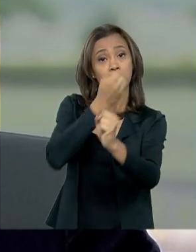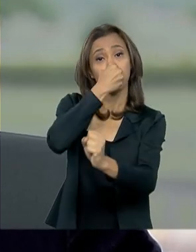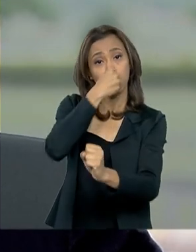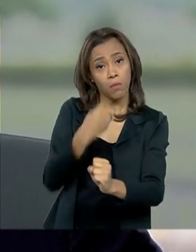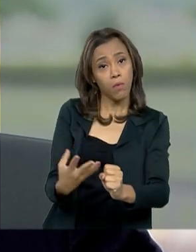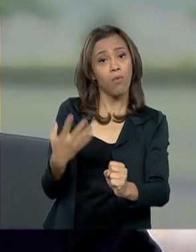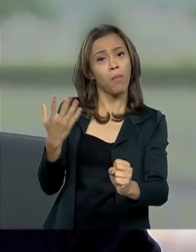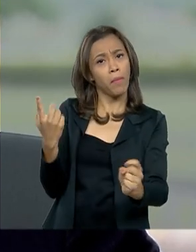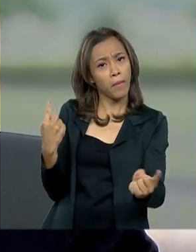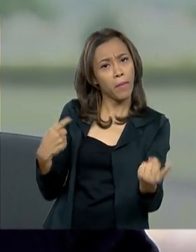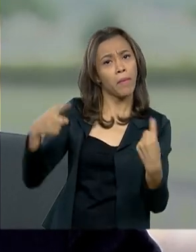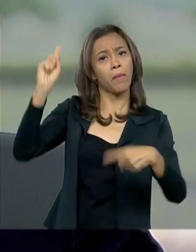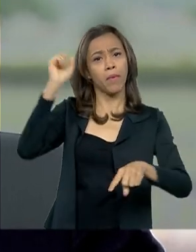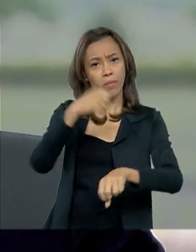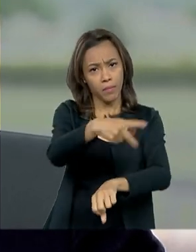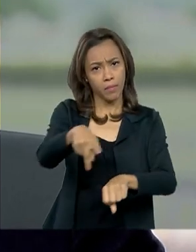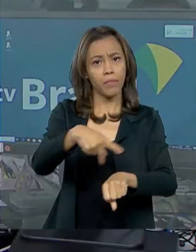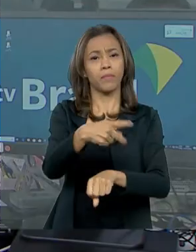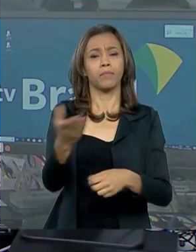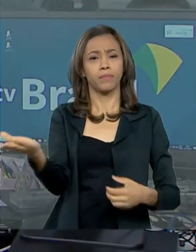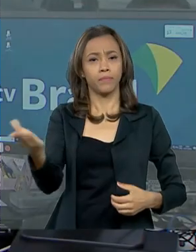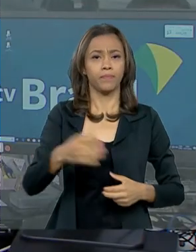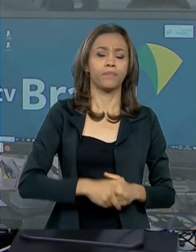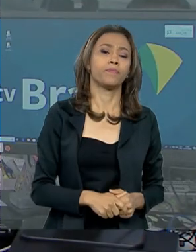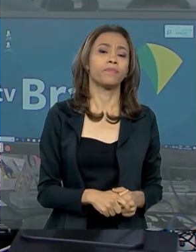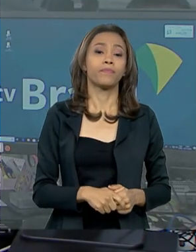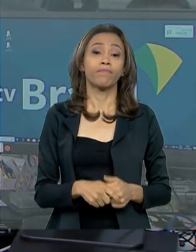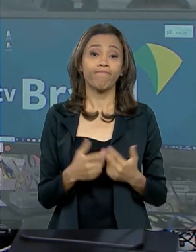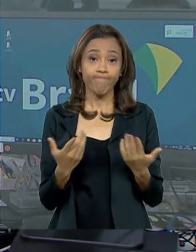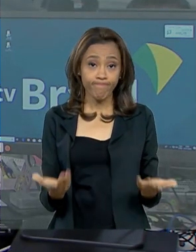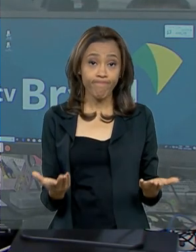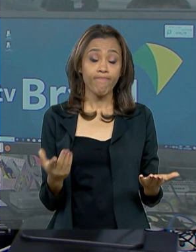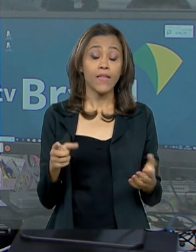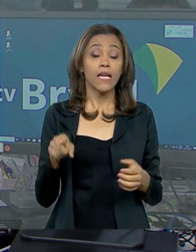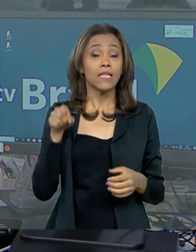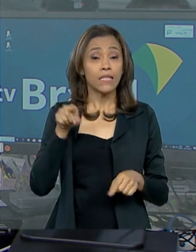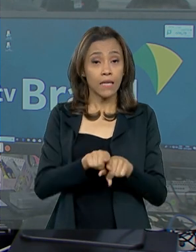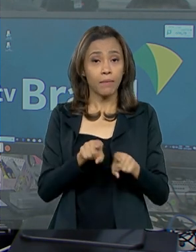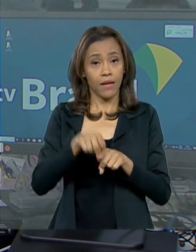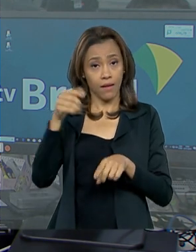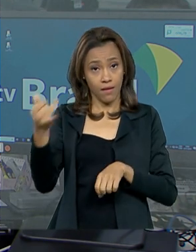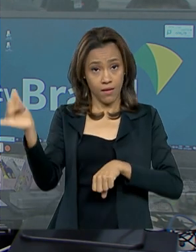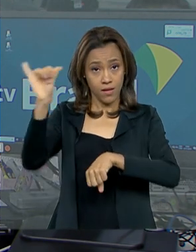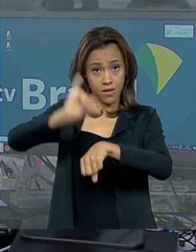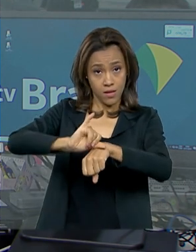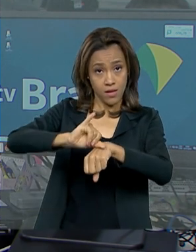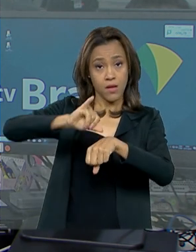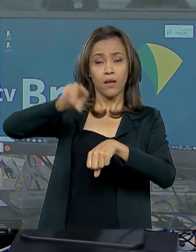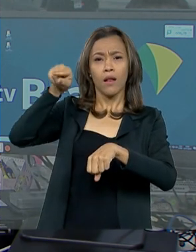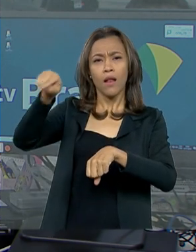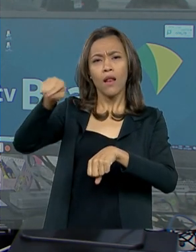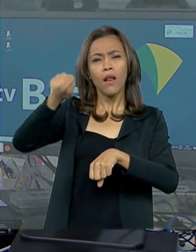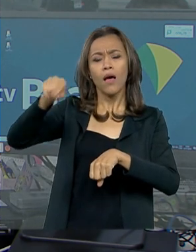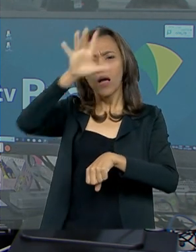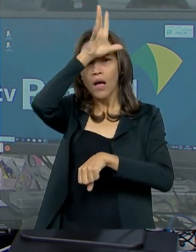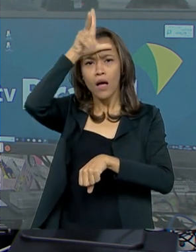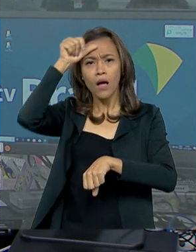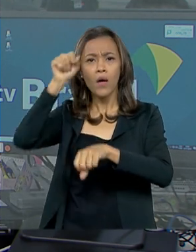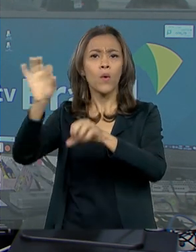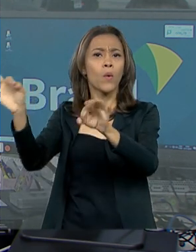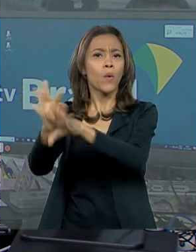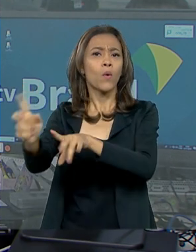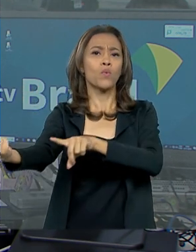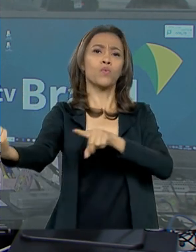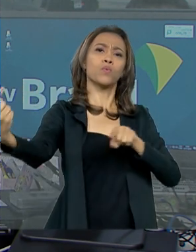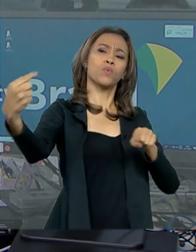Isso que é o mais importante do meu entender. Olha, e de Manaus, o presidente Jair Bolsonaro segue para o Pará, onde inaugura hoje a